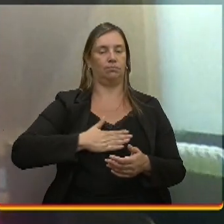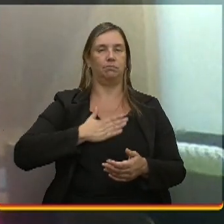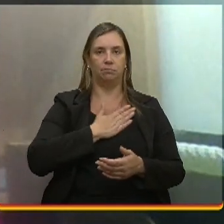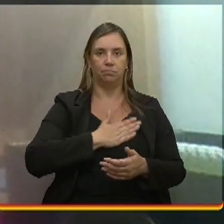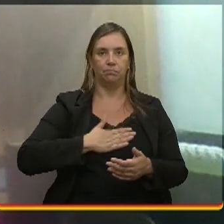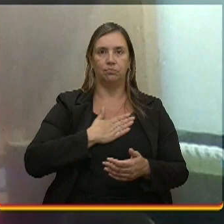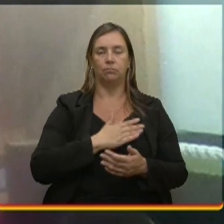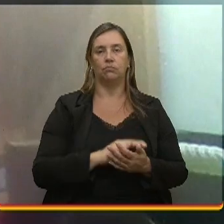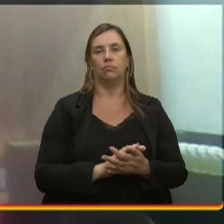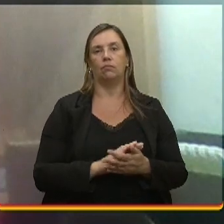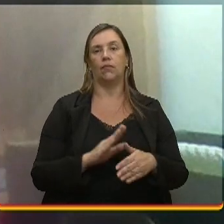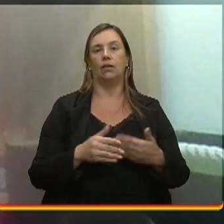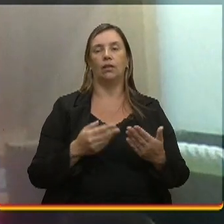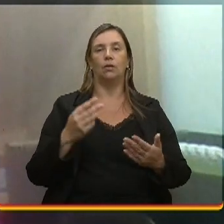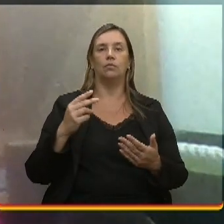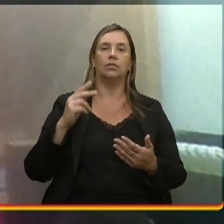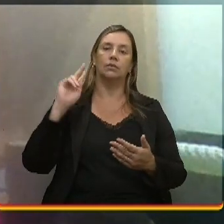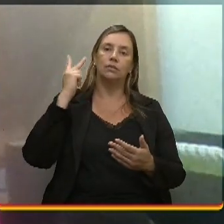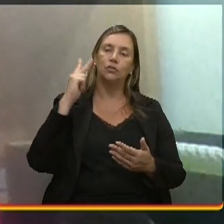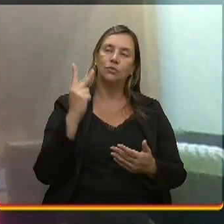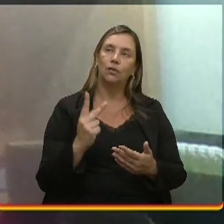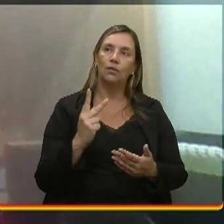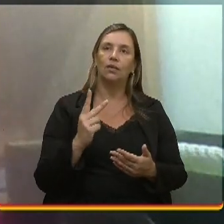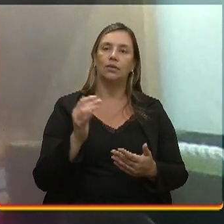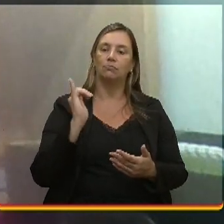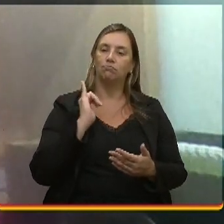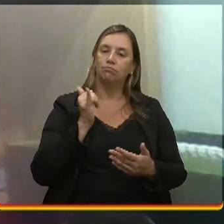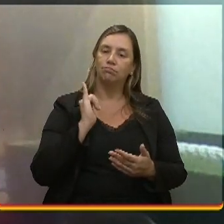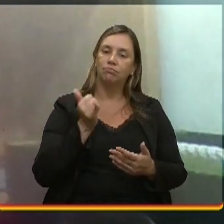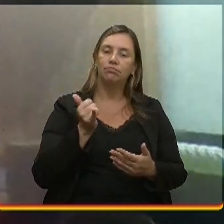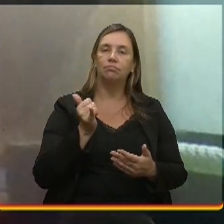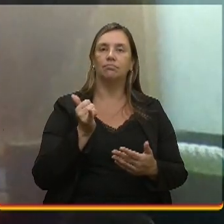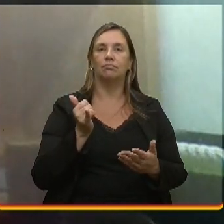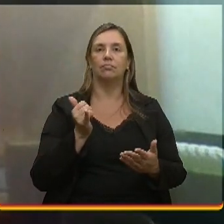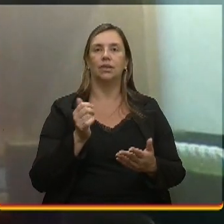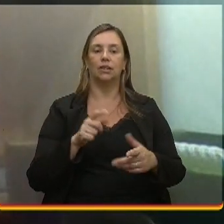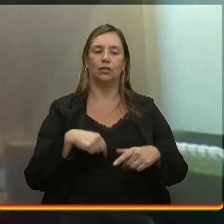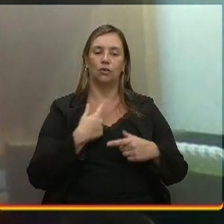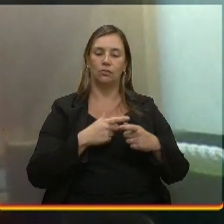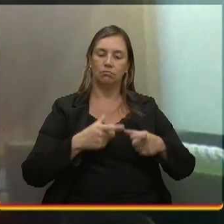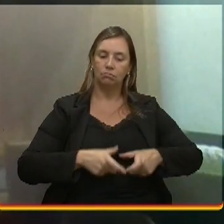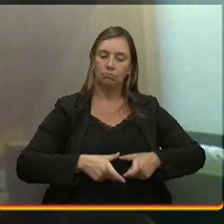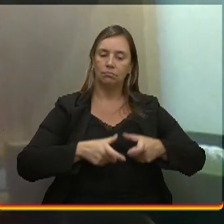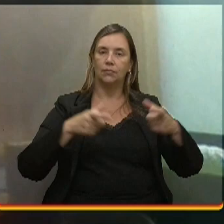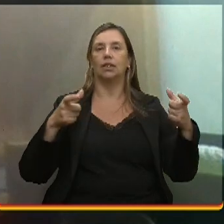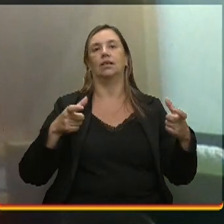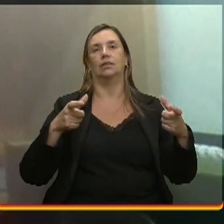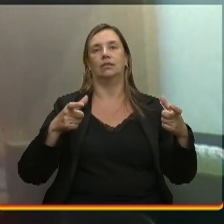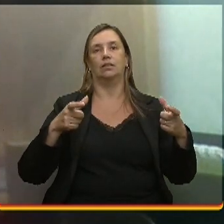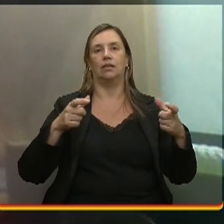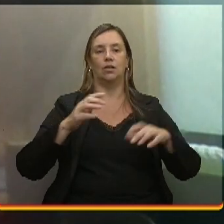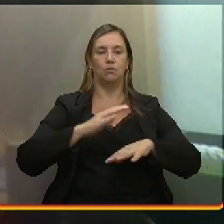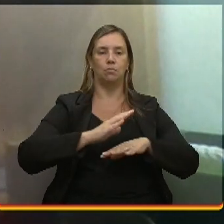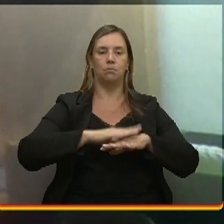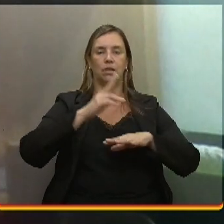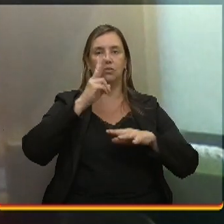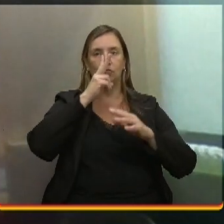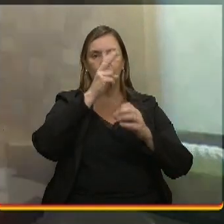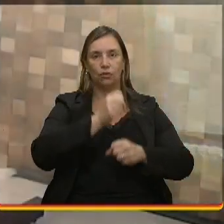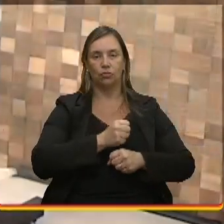mesmo. Então, essas histórias é que fazem com que a gente cresça e se torne cada vez mais potente.